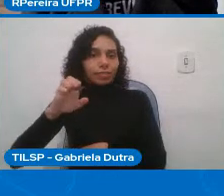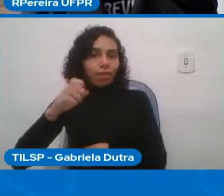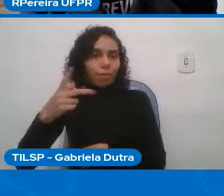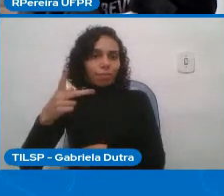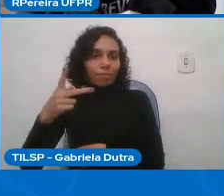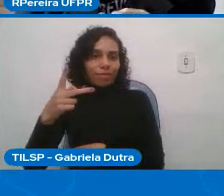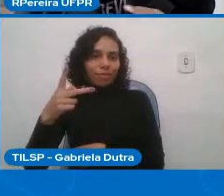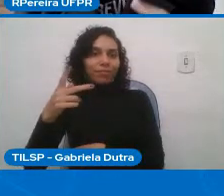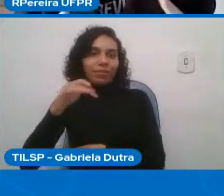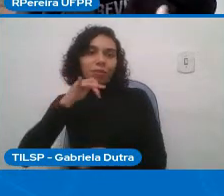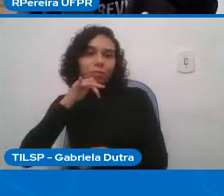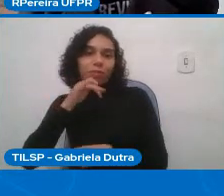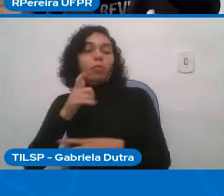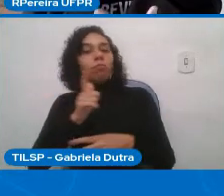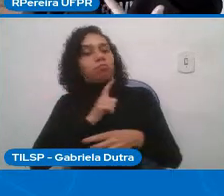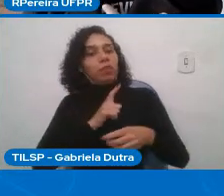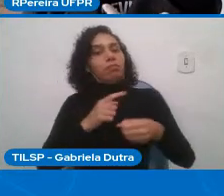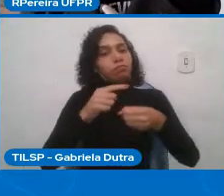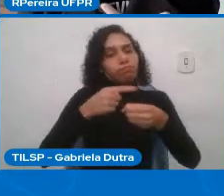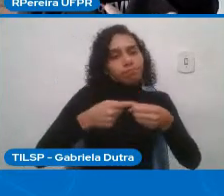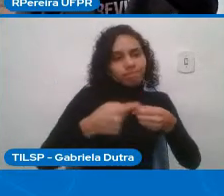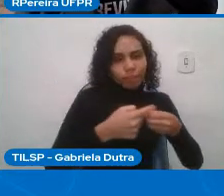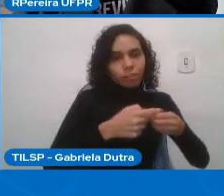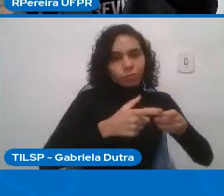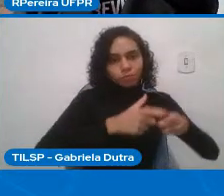ignorar as áreas rurais.